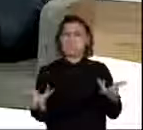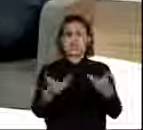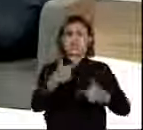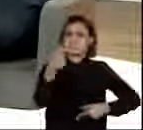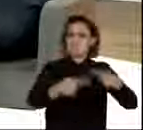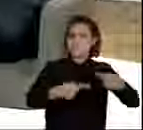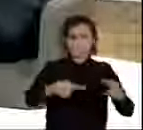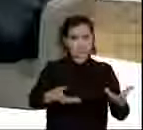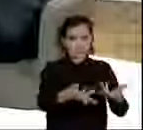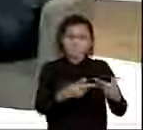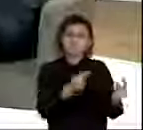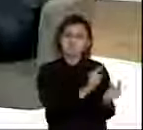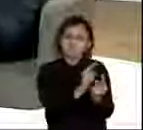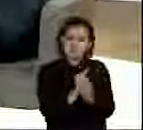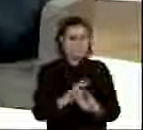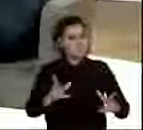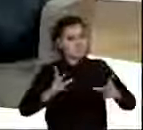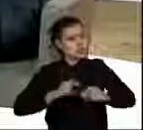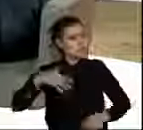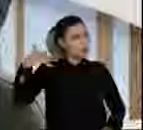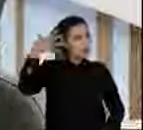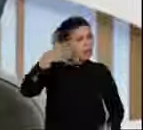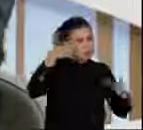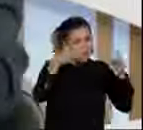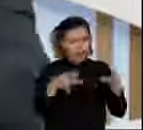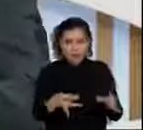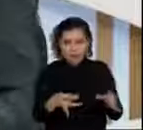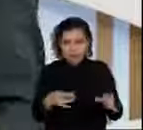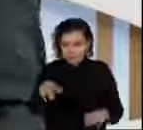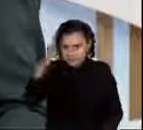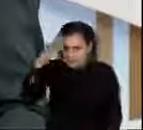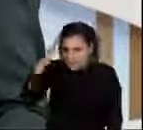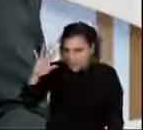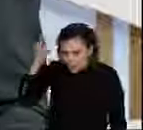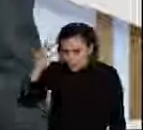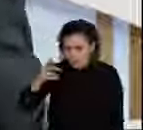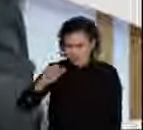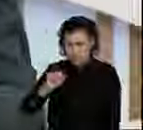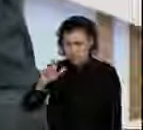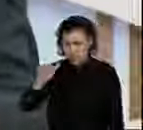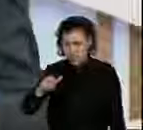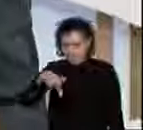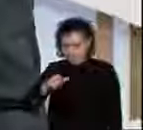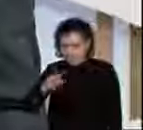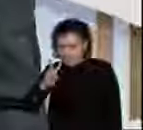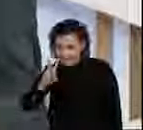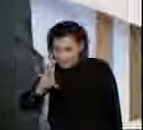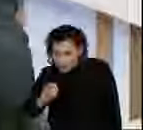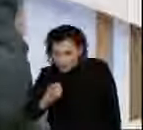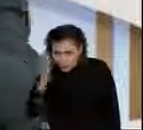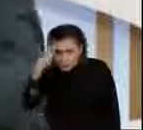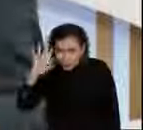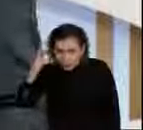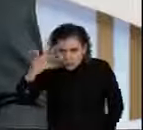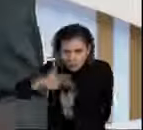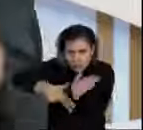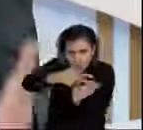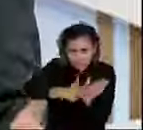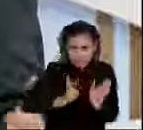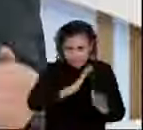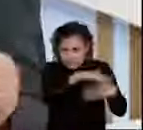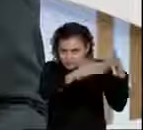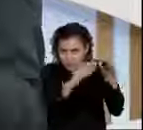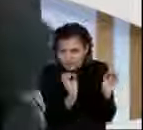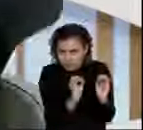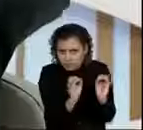políticos nos atenderam ali, fizeram um belíssimo discurso. O que a Serra do Navio deixou para Amapá? Nada. Deixou desenvolvimento para o Amapá?